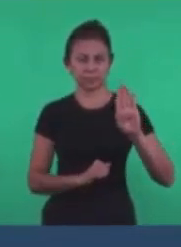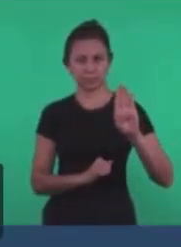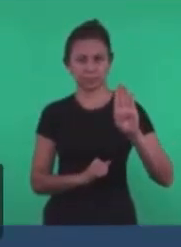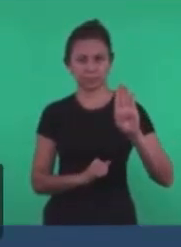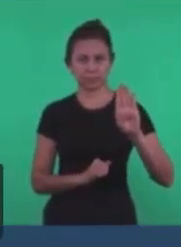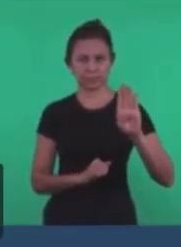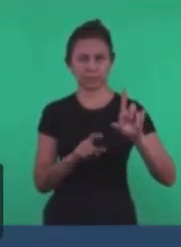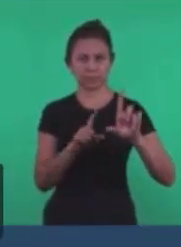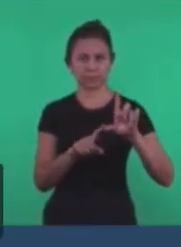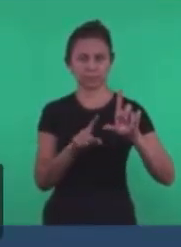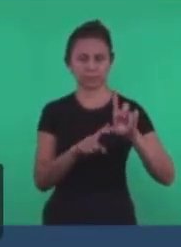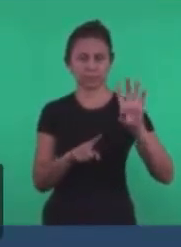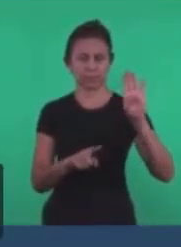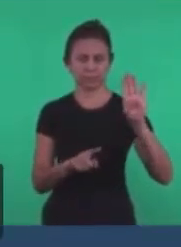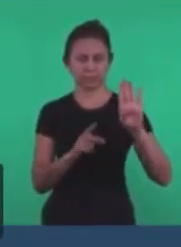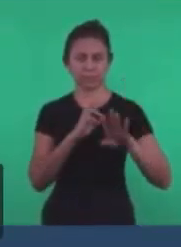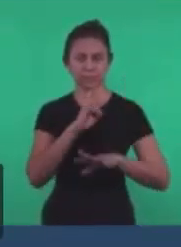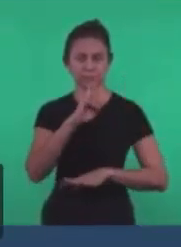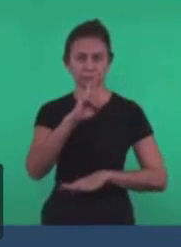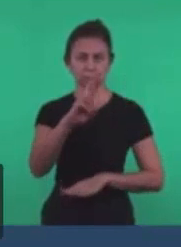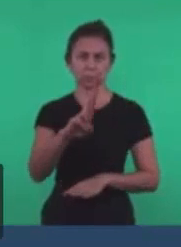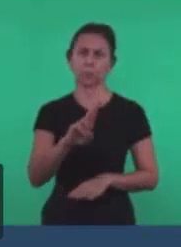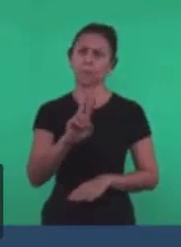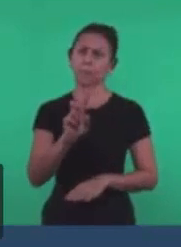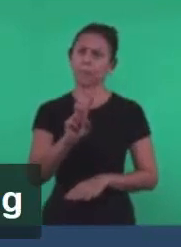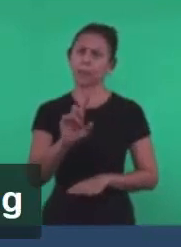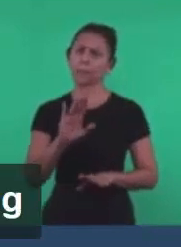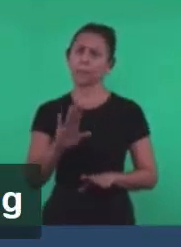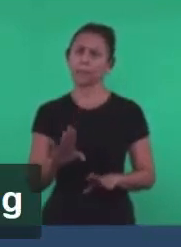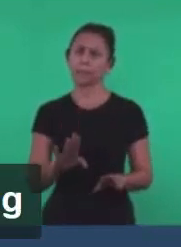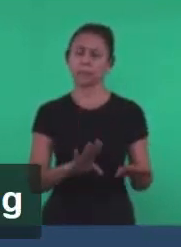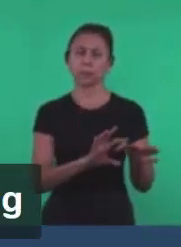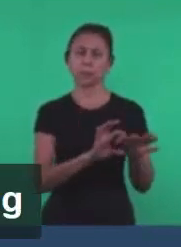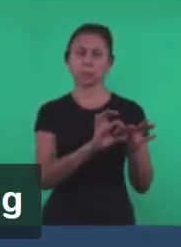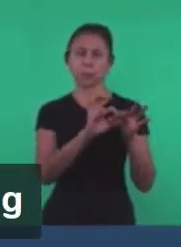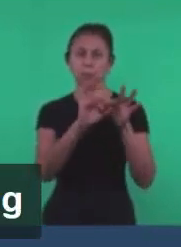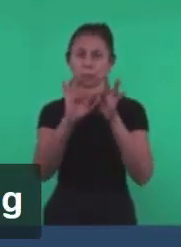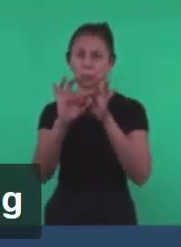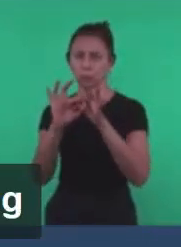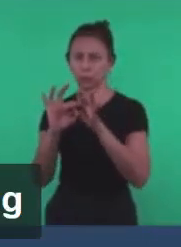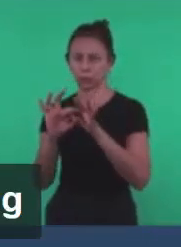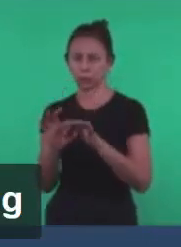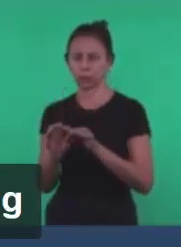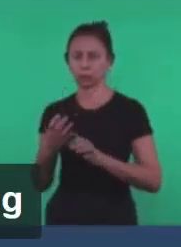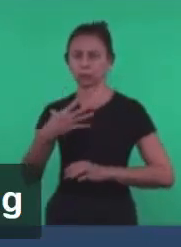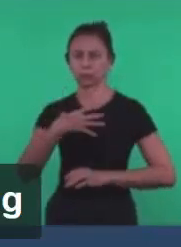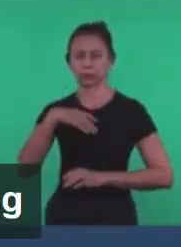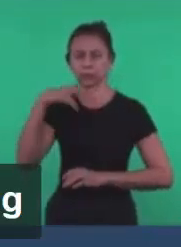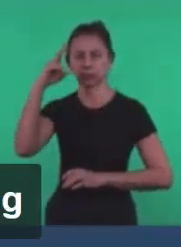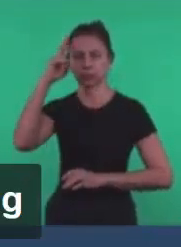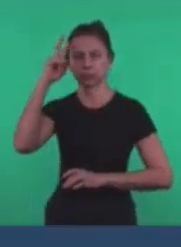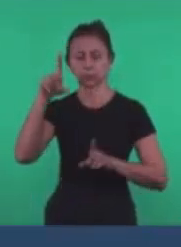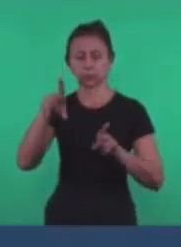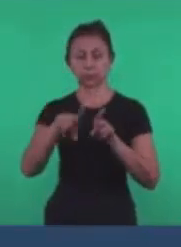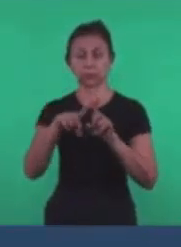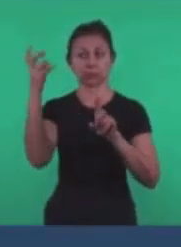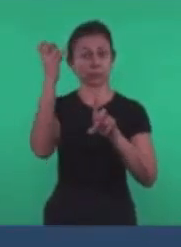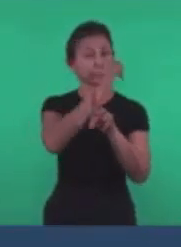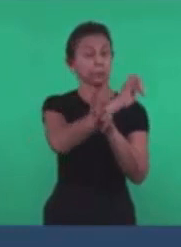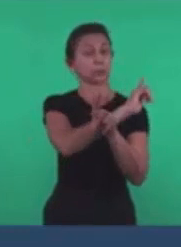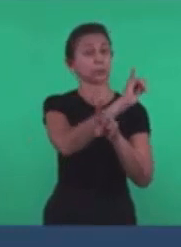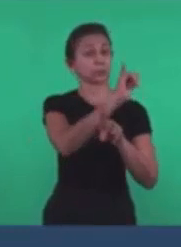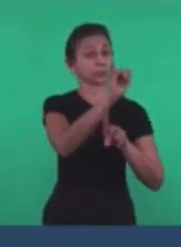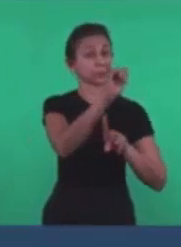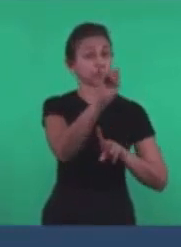verdade Trata-se De uma conexão De tudo Que está ligado No sentido Histórico E profético A